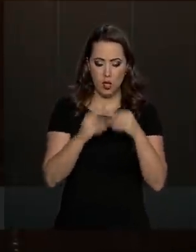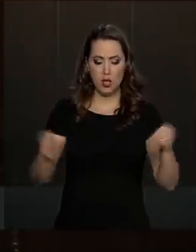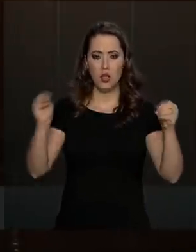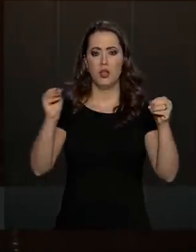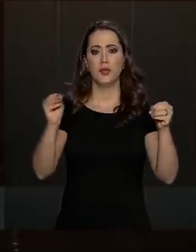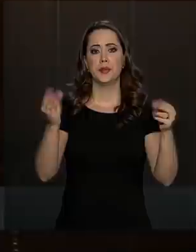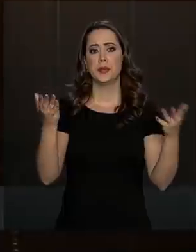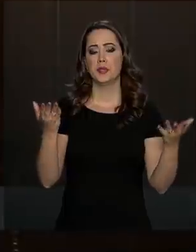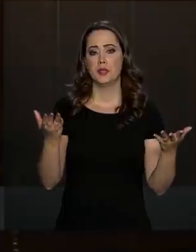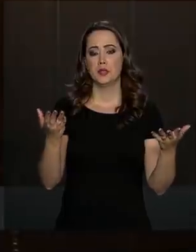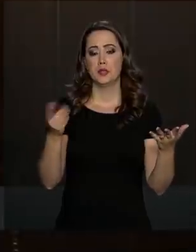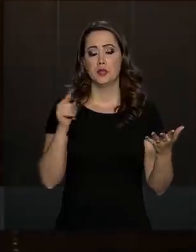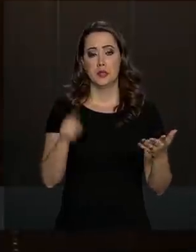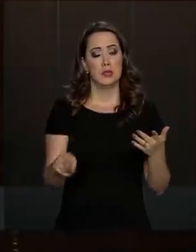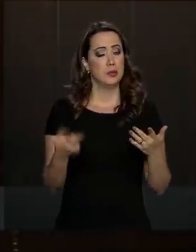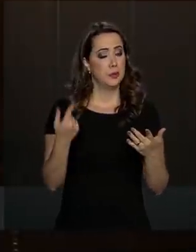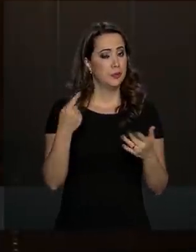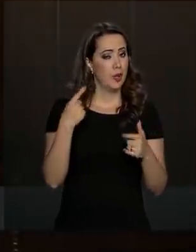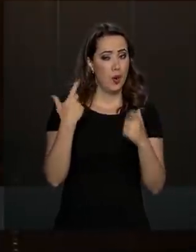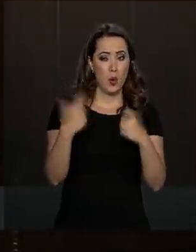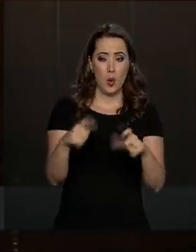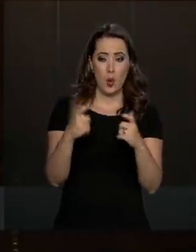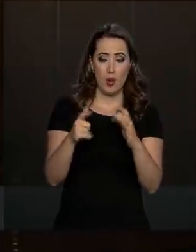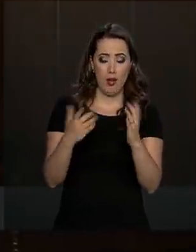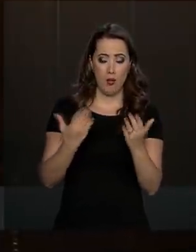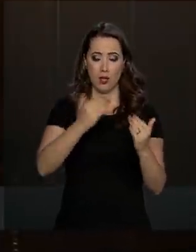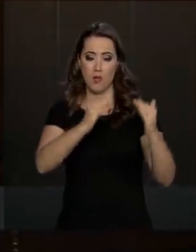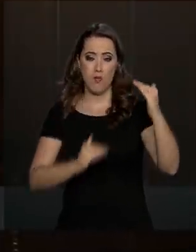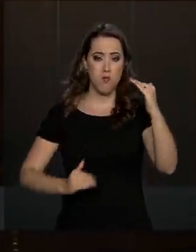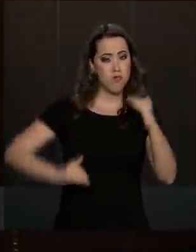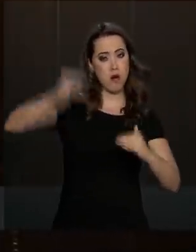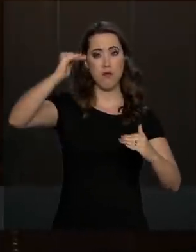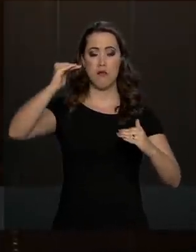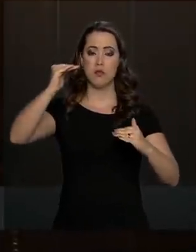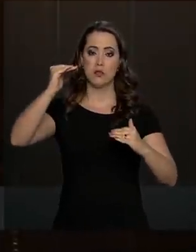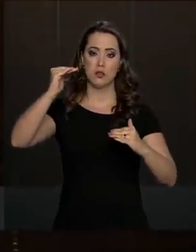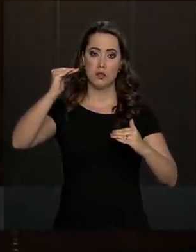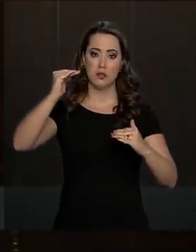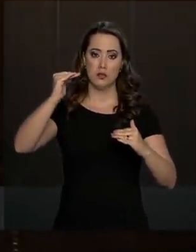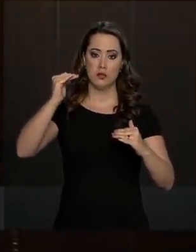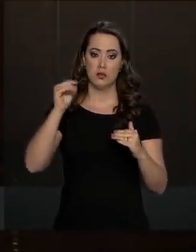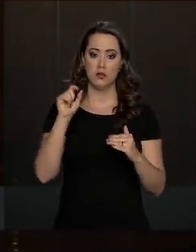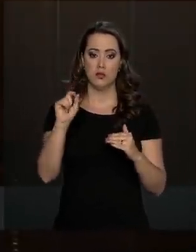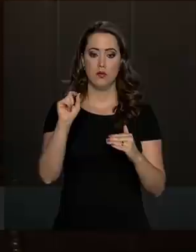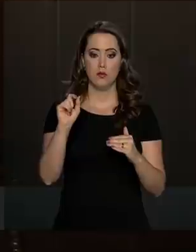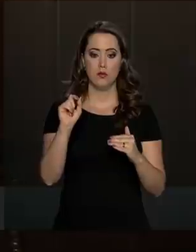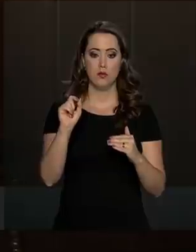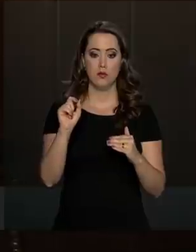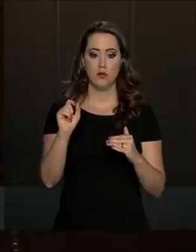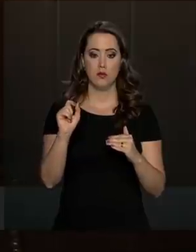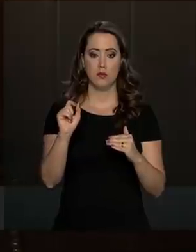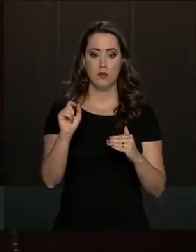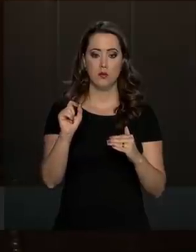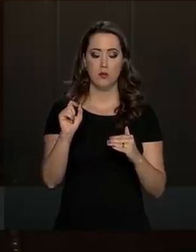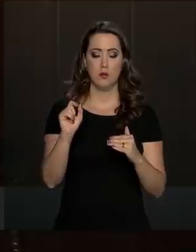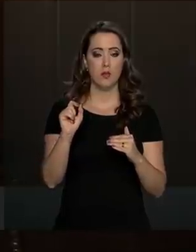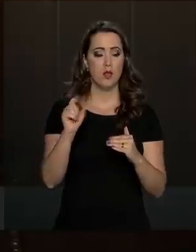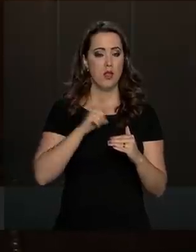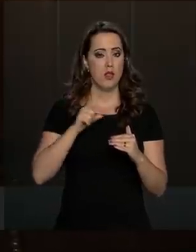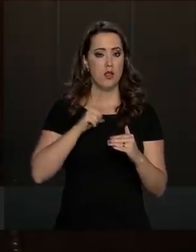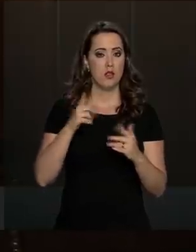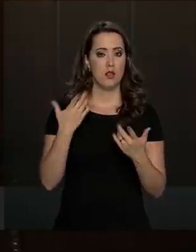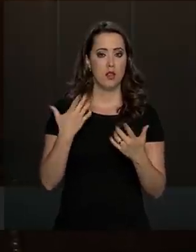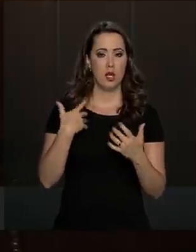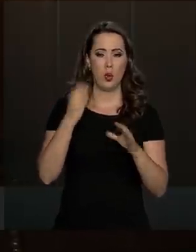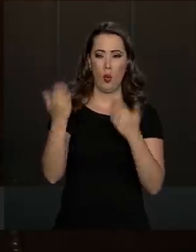é uma fábrica de privilégios, arma